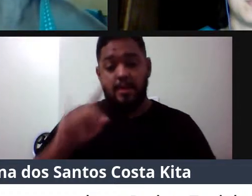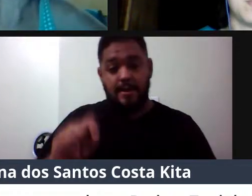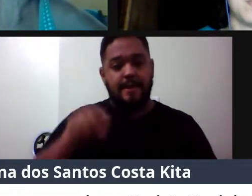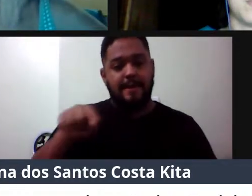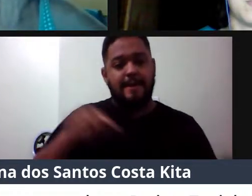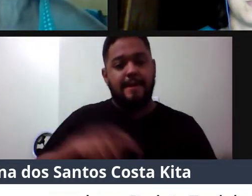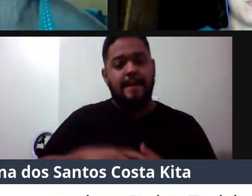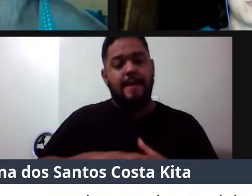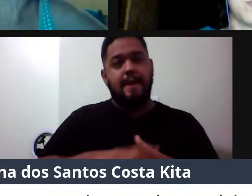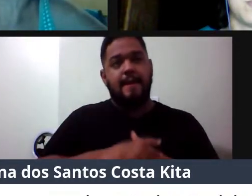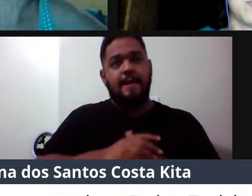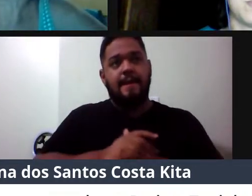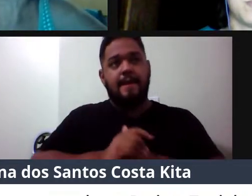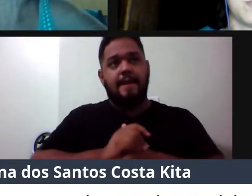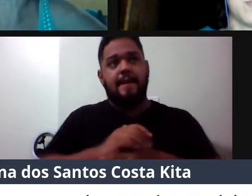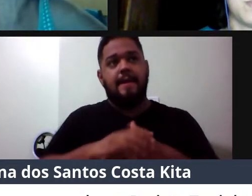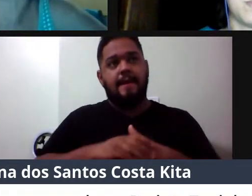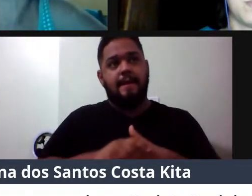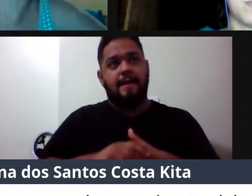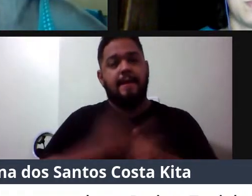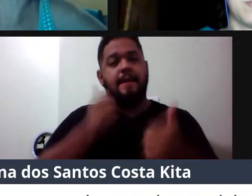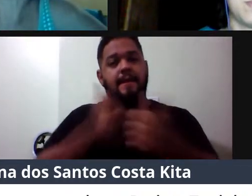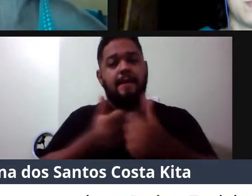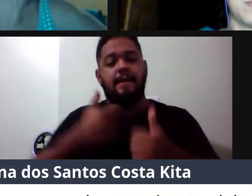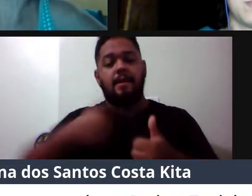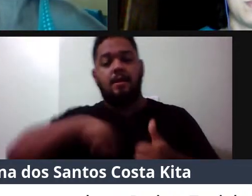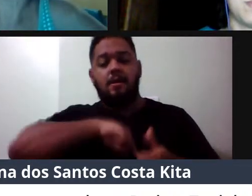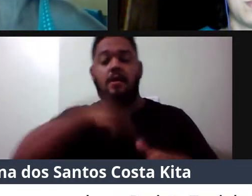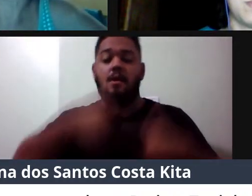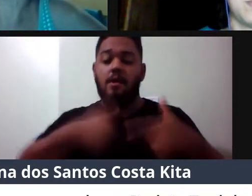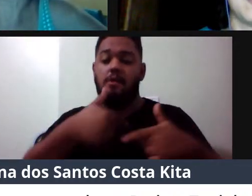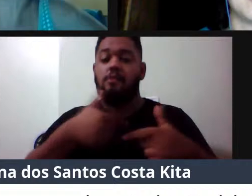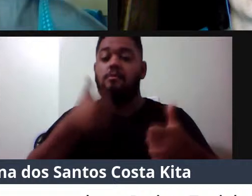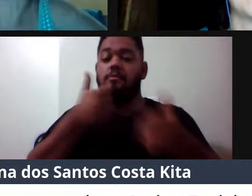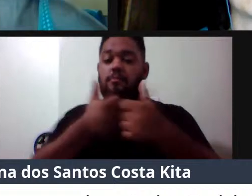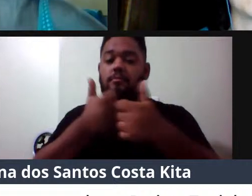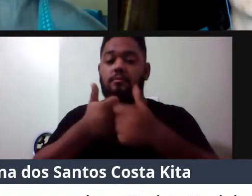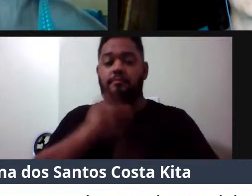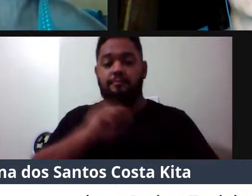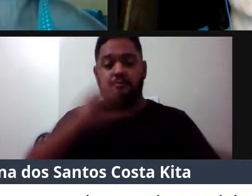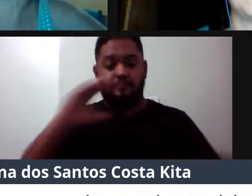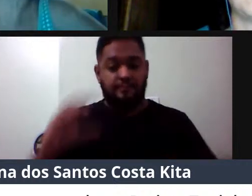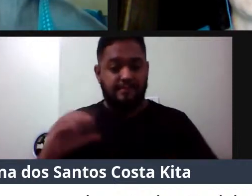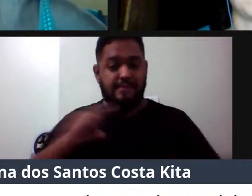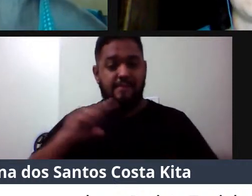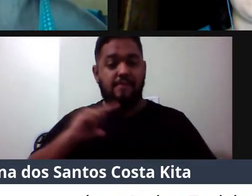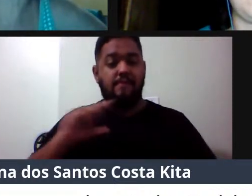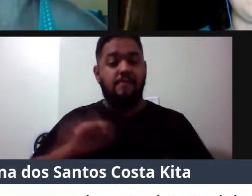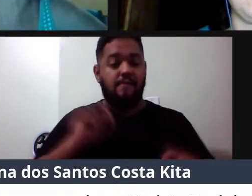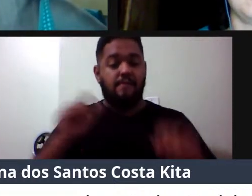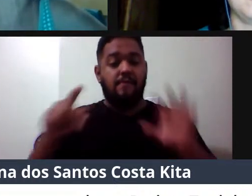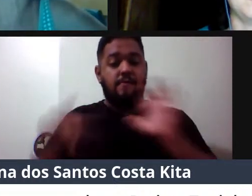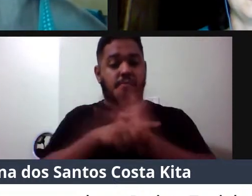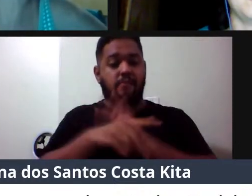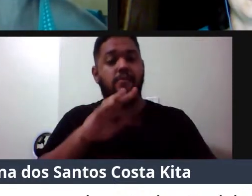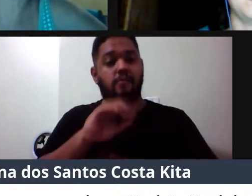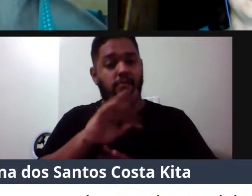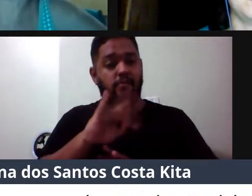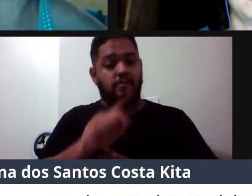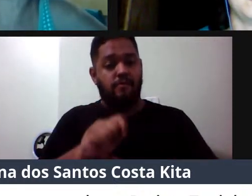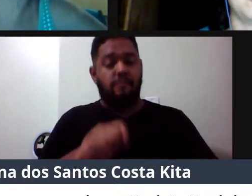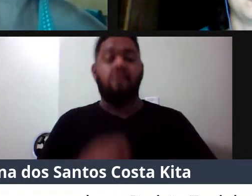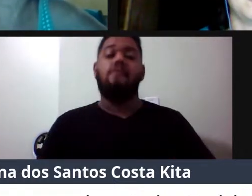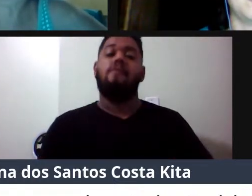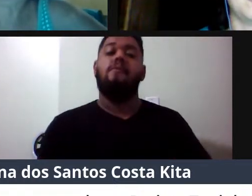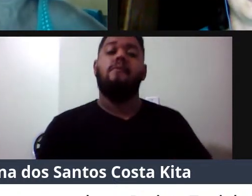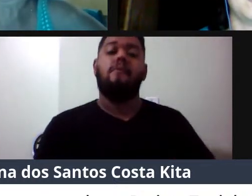costa, mas aqui, onde a gente trabalha, no norte de Santa Catarina, a gente tem uma região muito especial, que é a Bahia Babiton, onde nós temos uma população